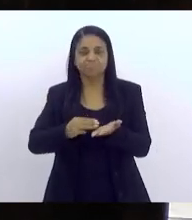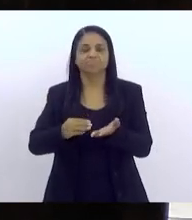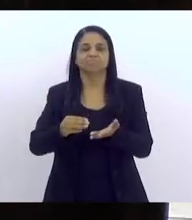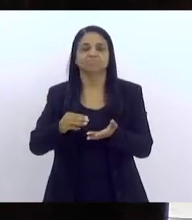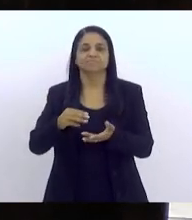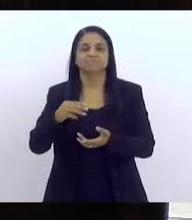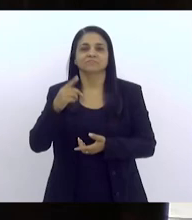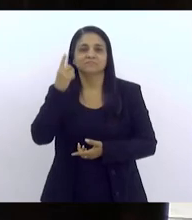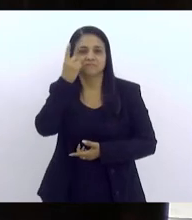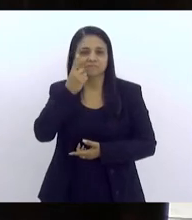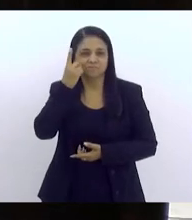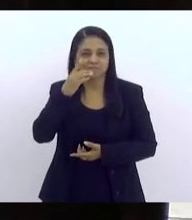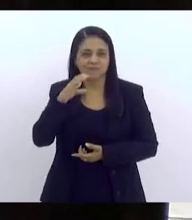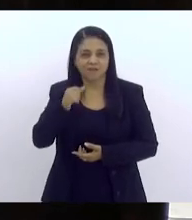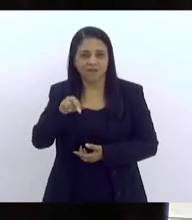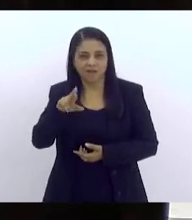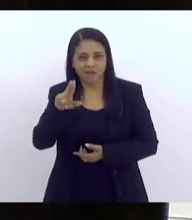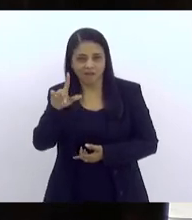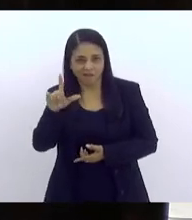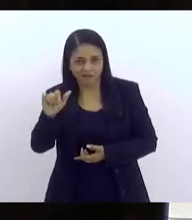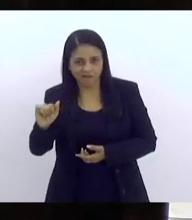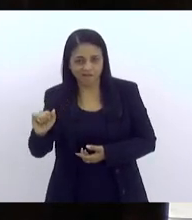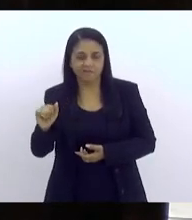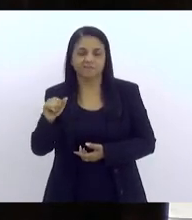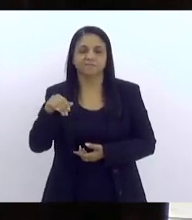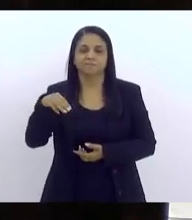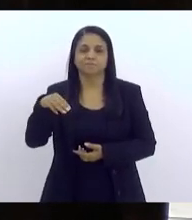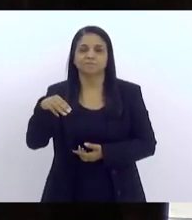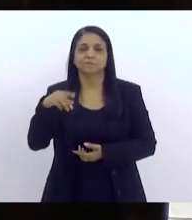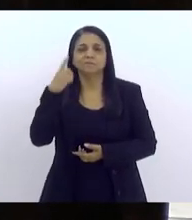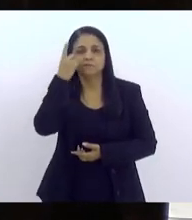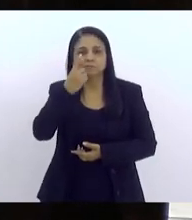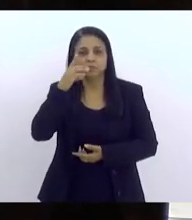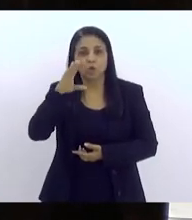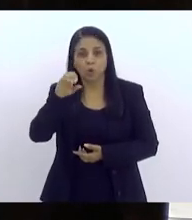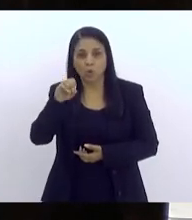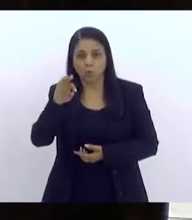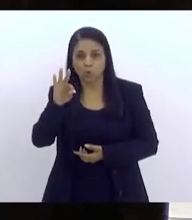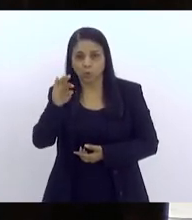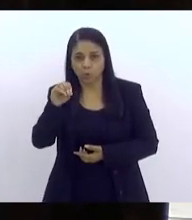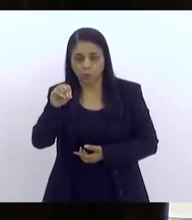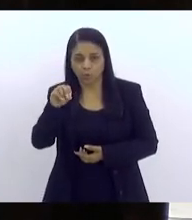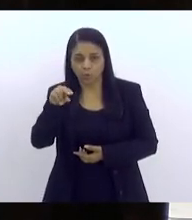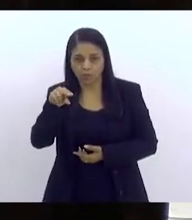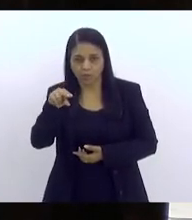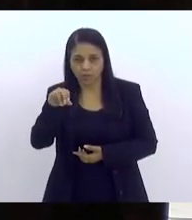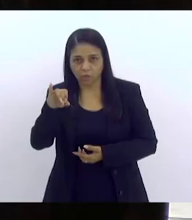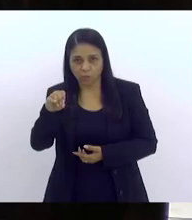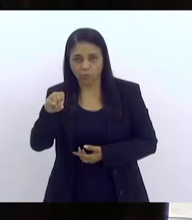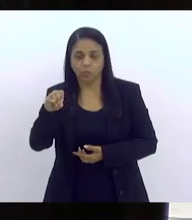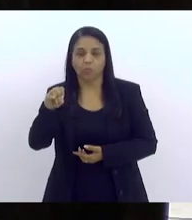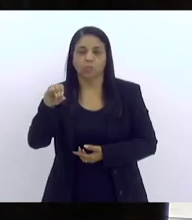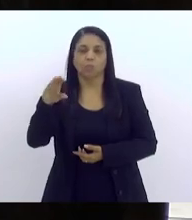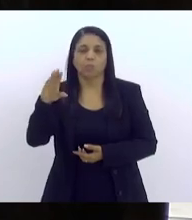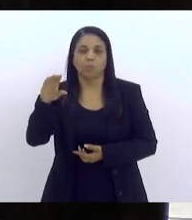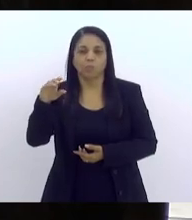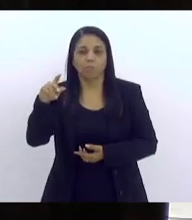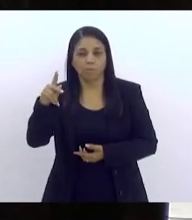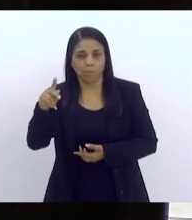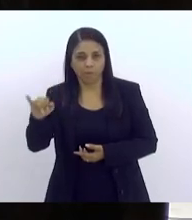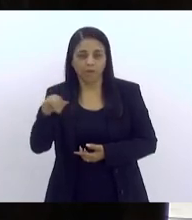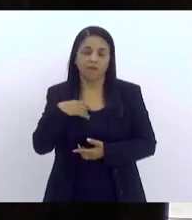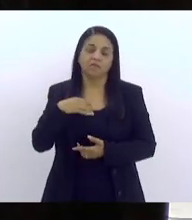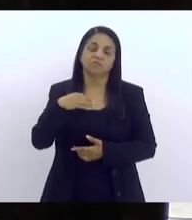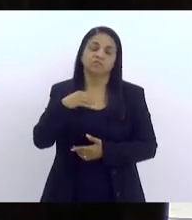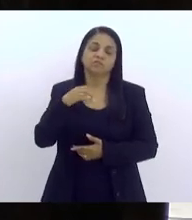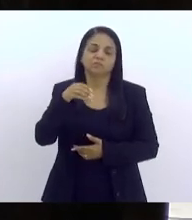a deputada Carla Machado, o deputado Otone de Paula Pai e a deputada Tia Ju, que é